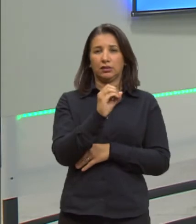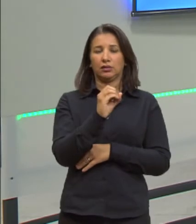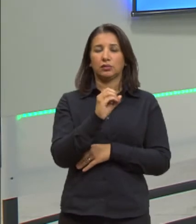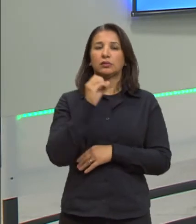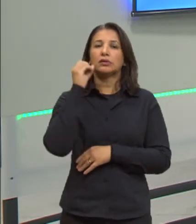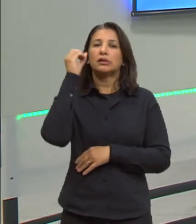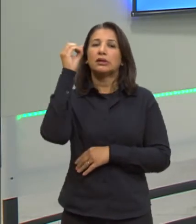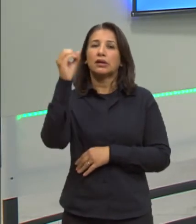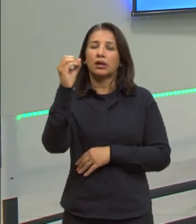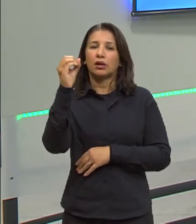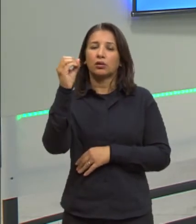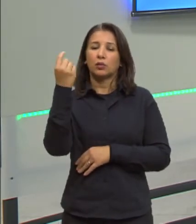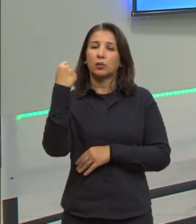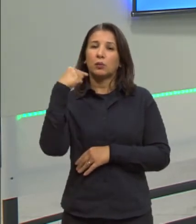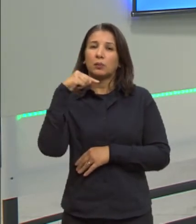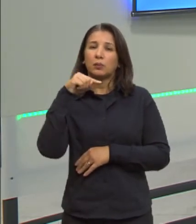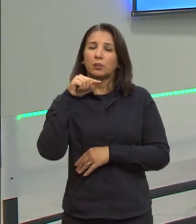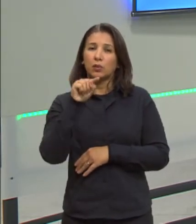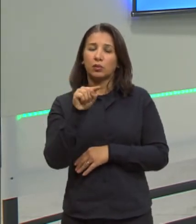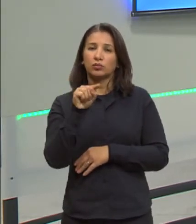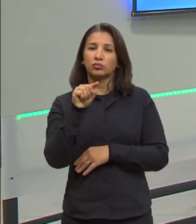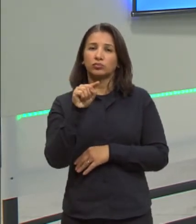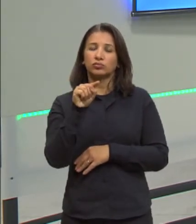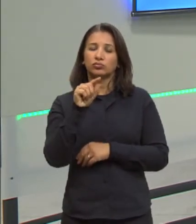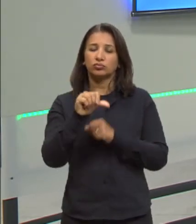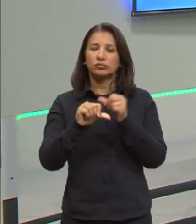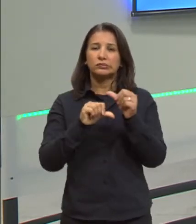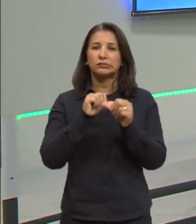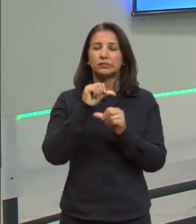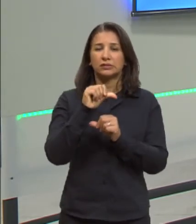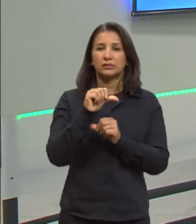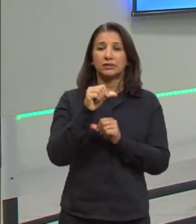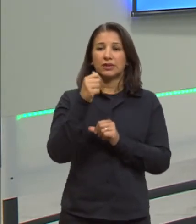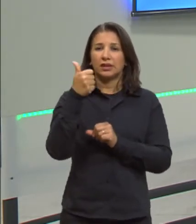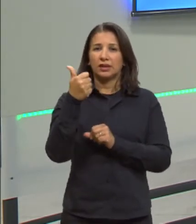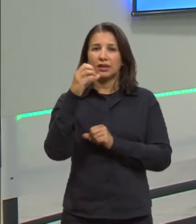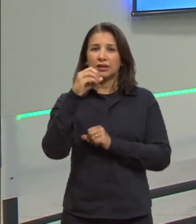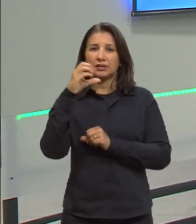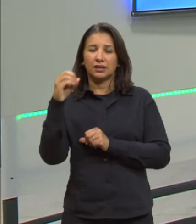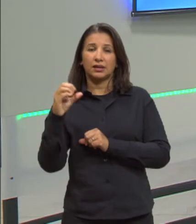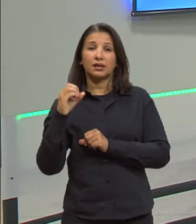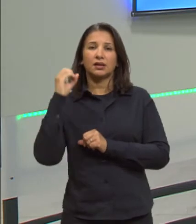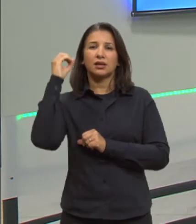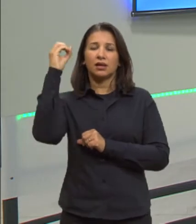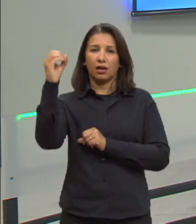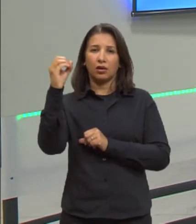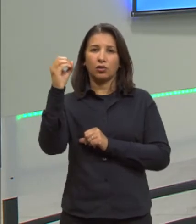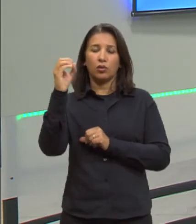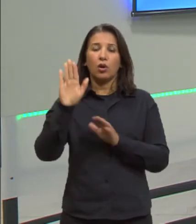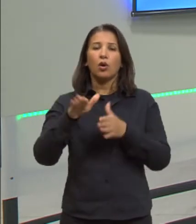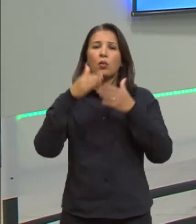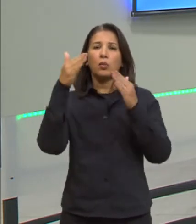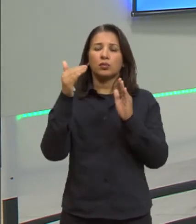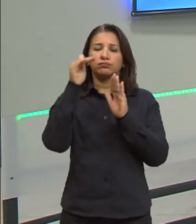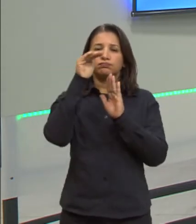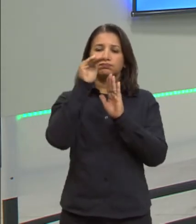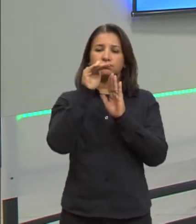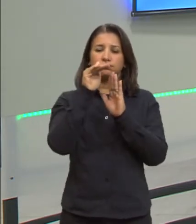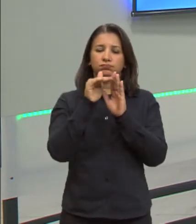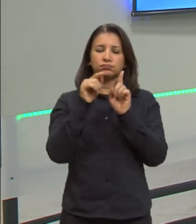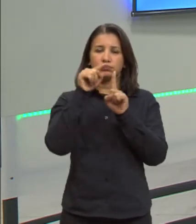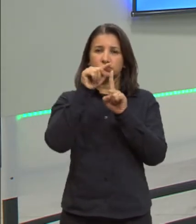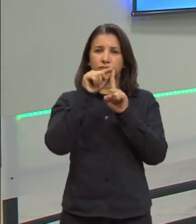O ponto de ebulição é 100 graus Celsius. Quando essa temperatura vai baixando, baixando,